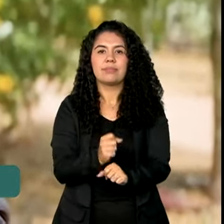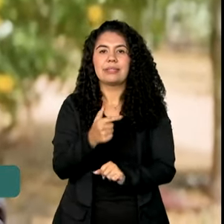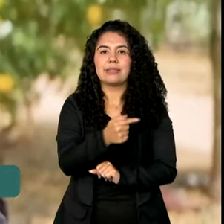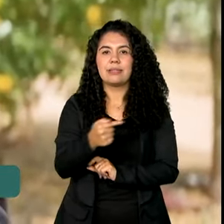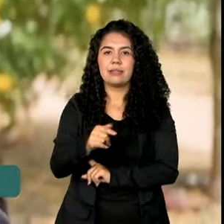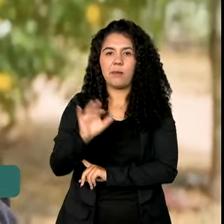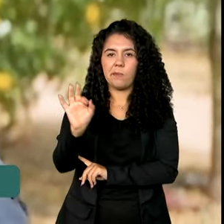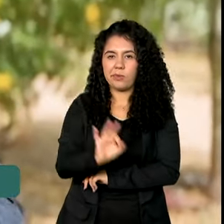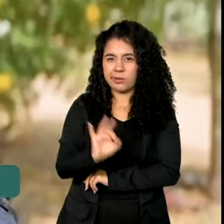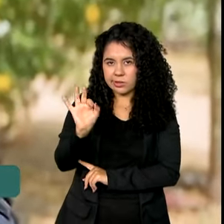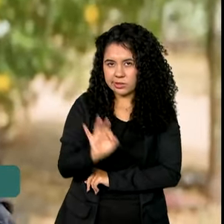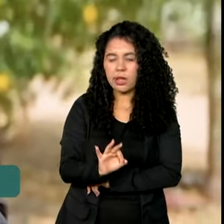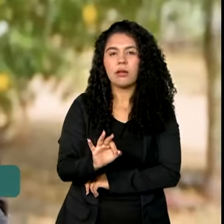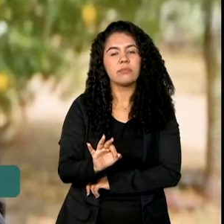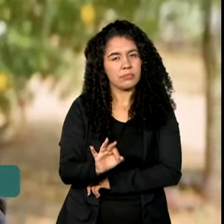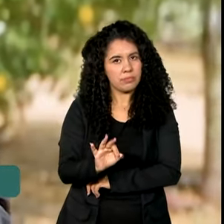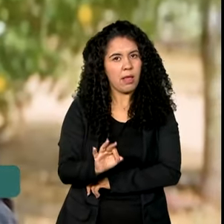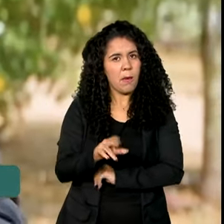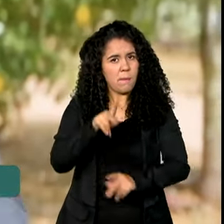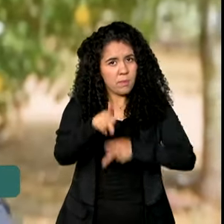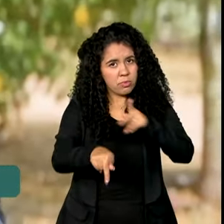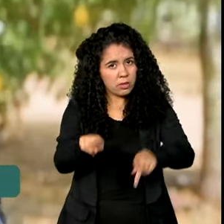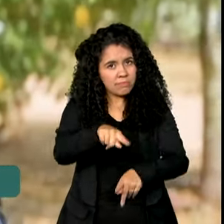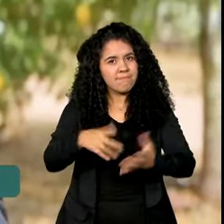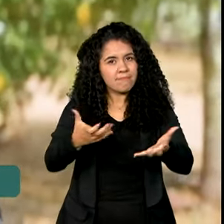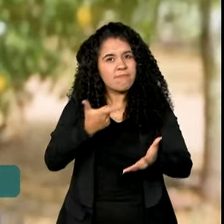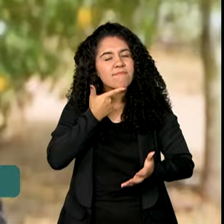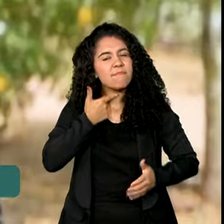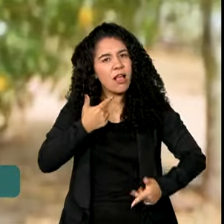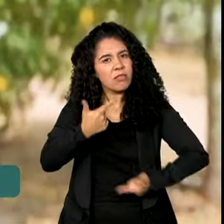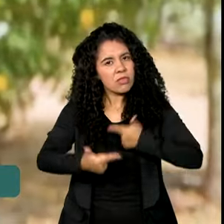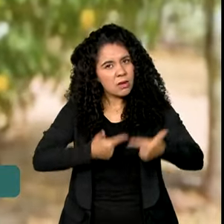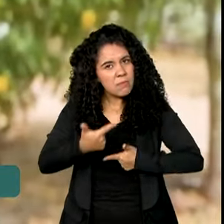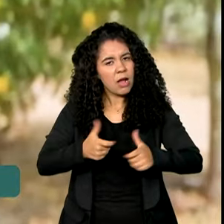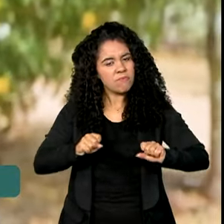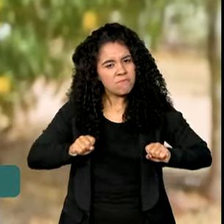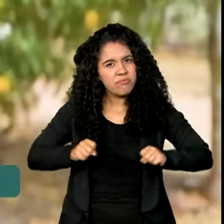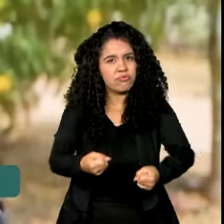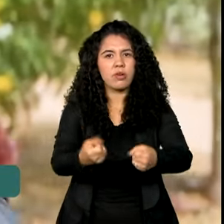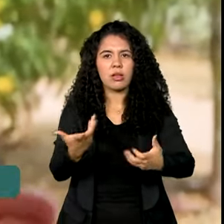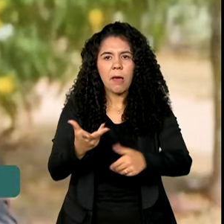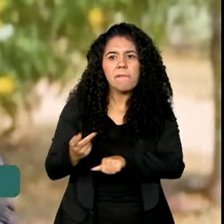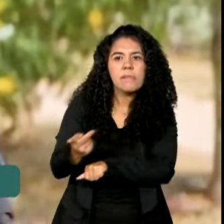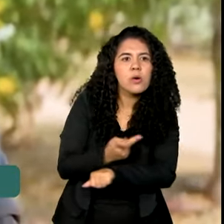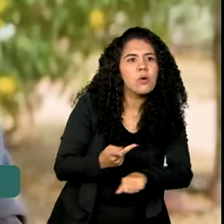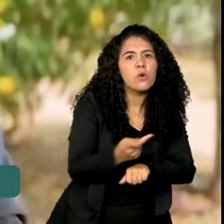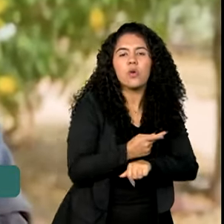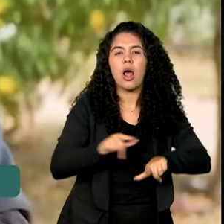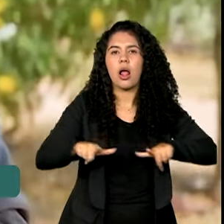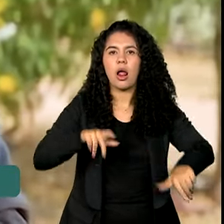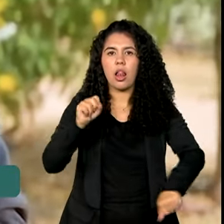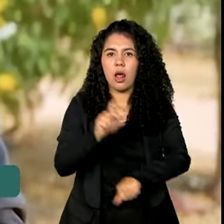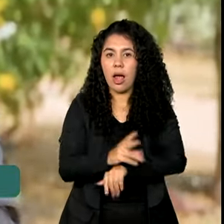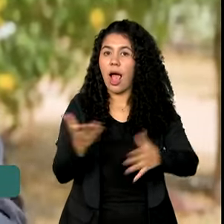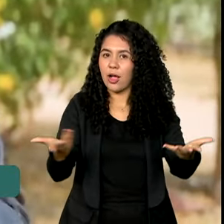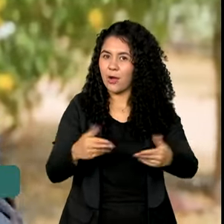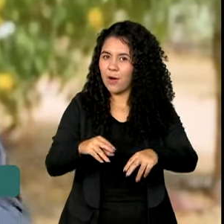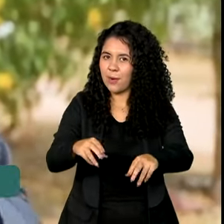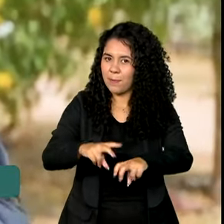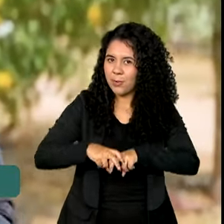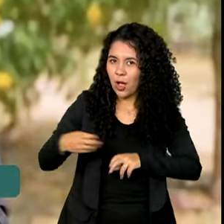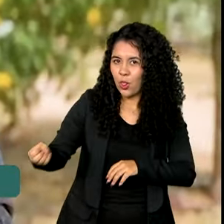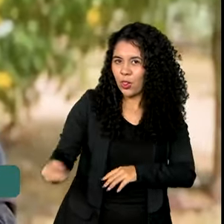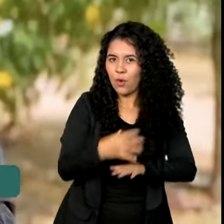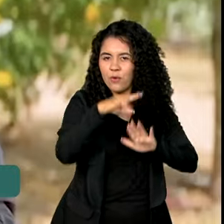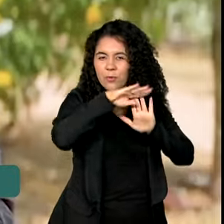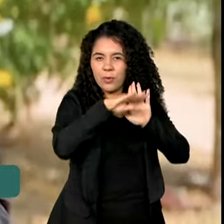Então, é um povo que quer trabalhar. Está indo com garra atrás do emprego. E agora, com o programa Acredita, mais